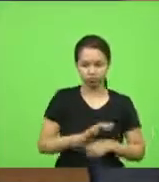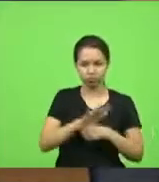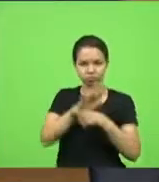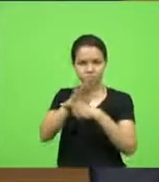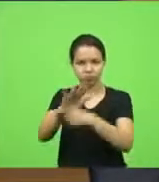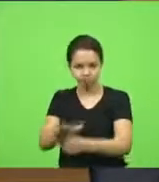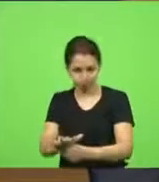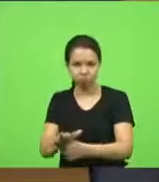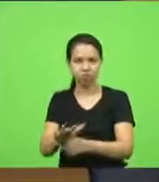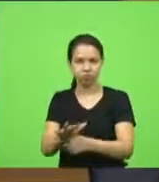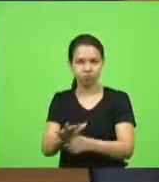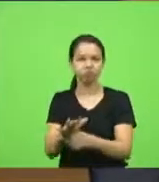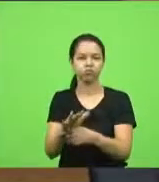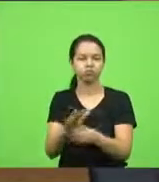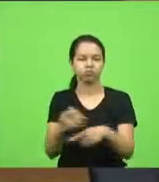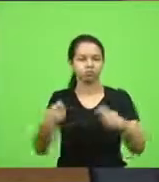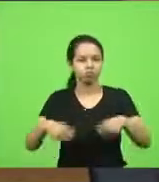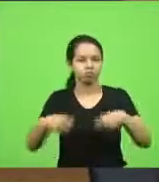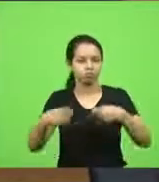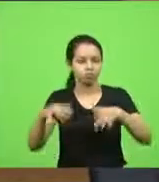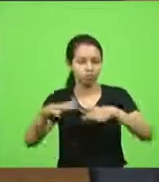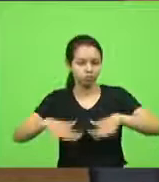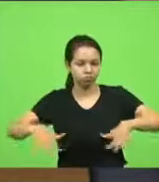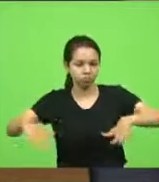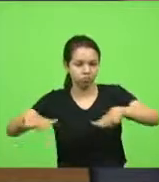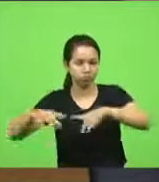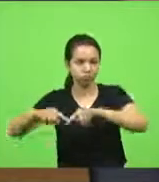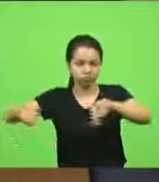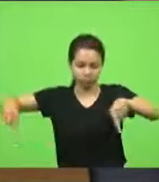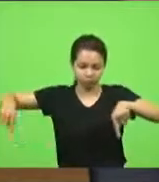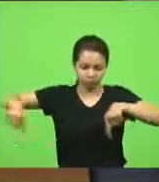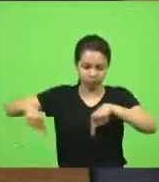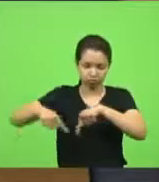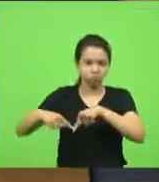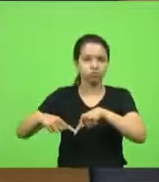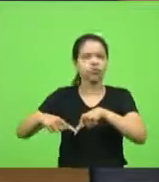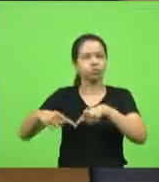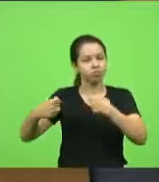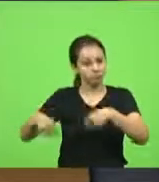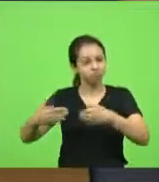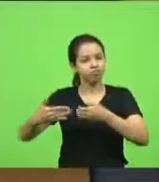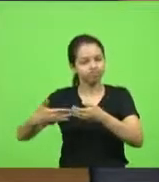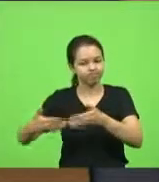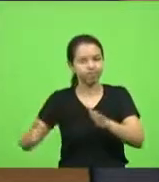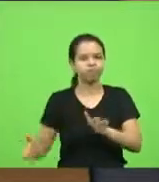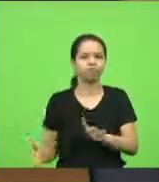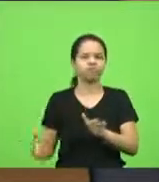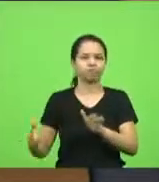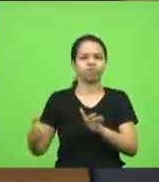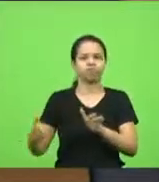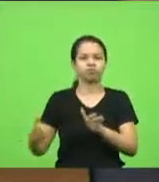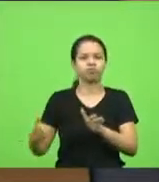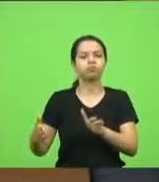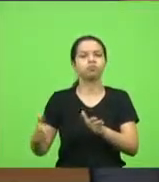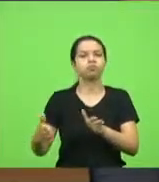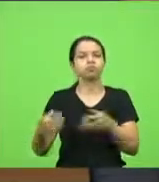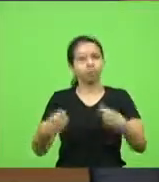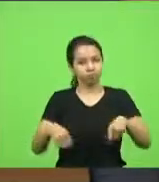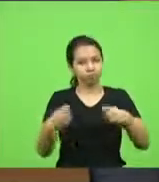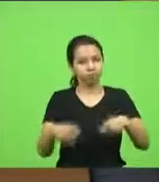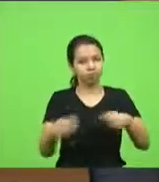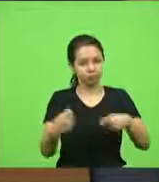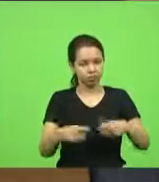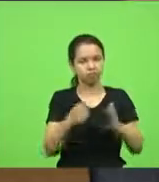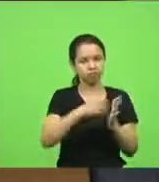seja toda essa unidade colocada em funcionamento, que seja aberto os processos seletivos, não só para médicos, mas para